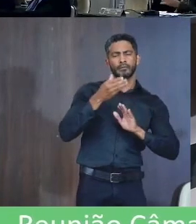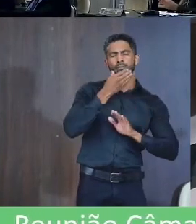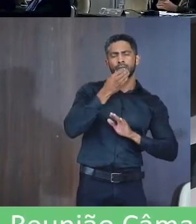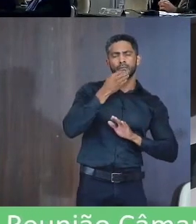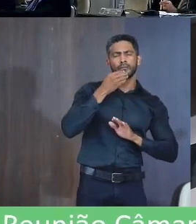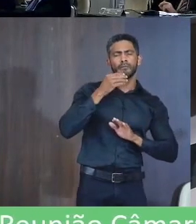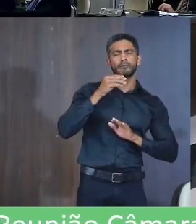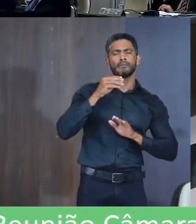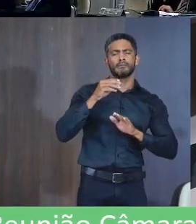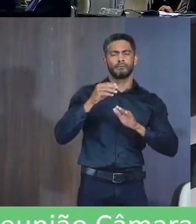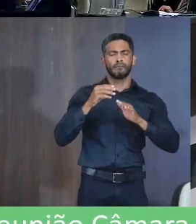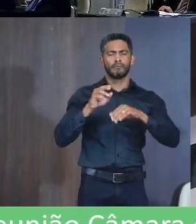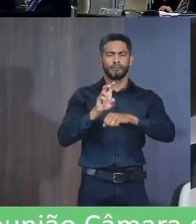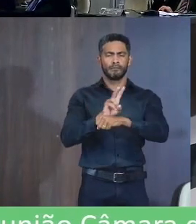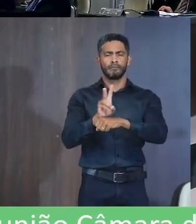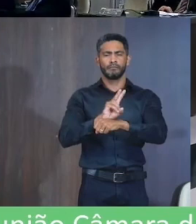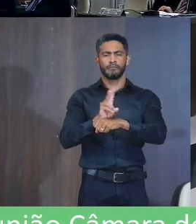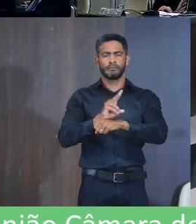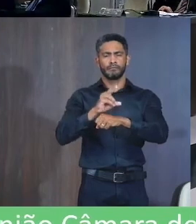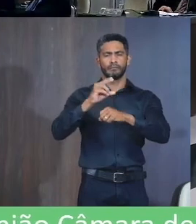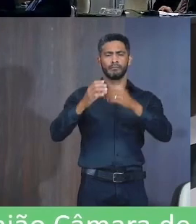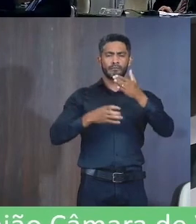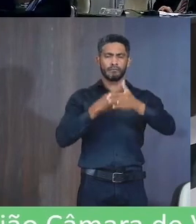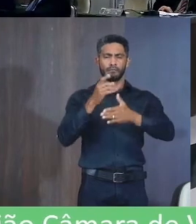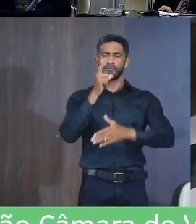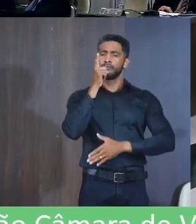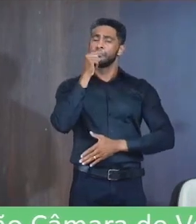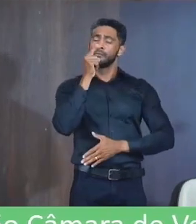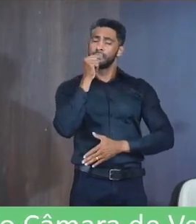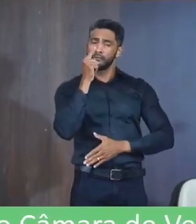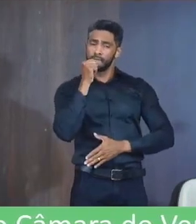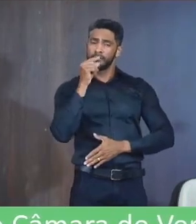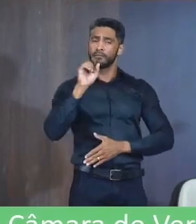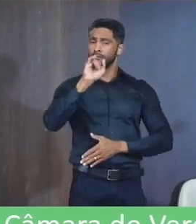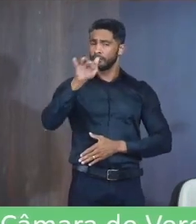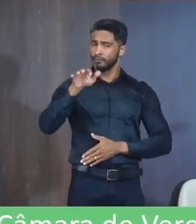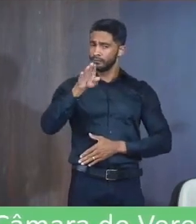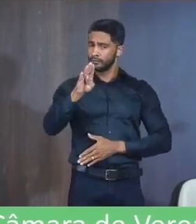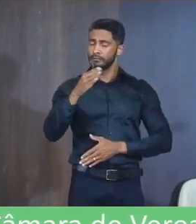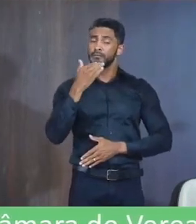E Companhia de saneamento Básico Já na UBA